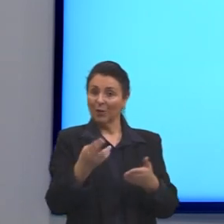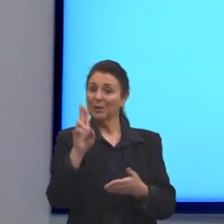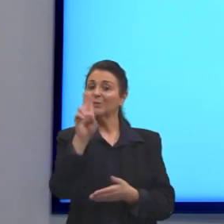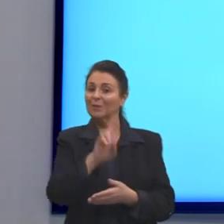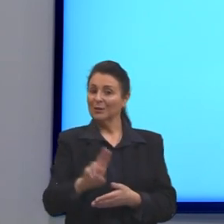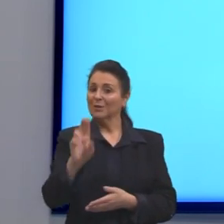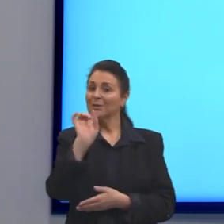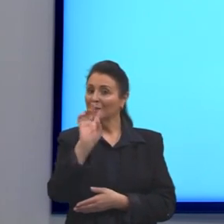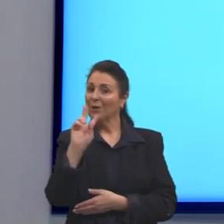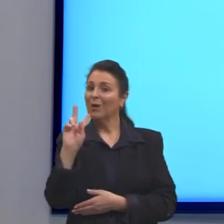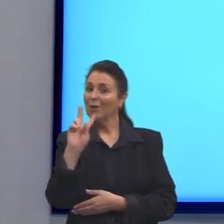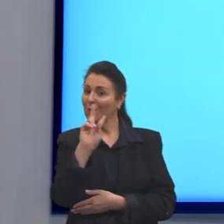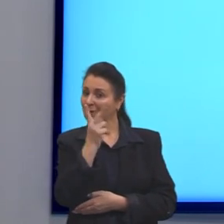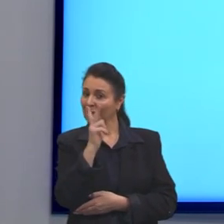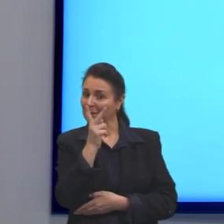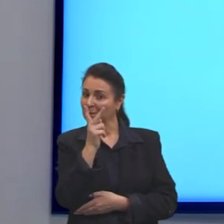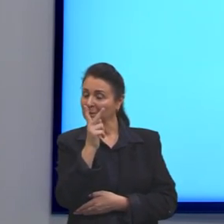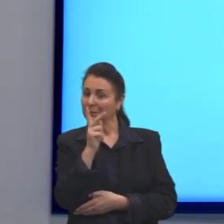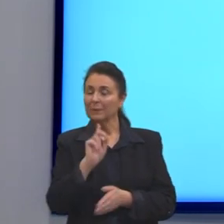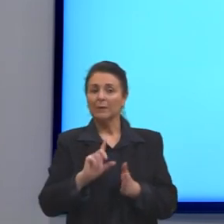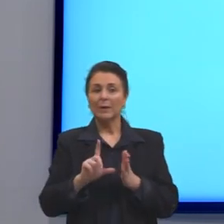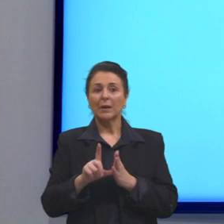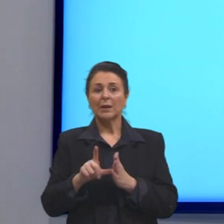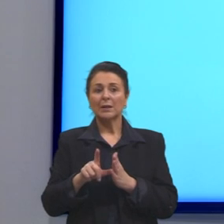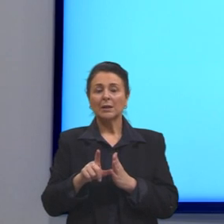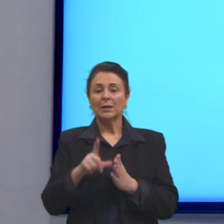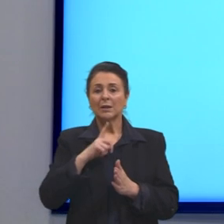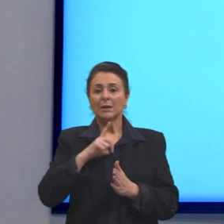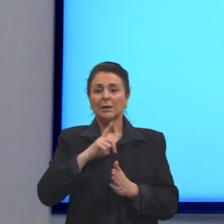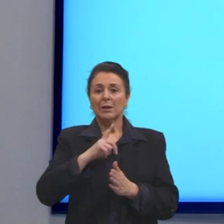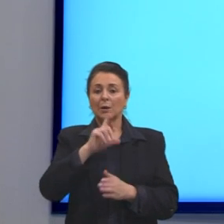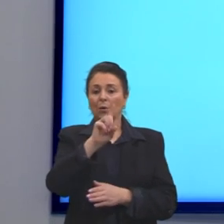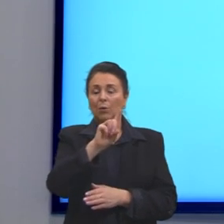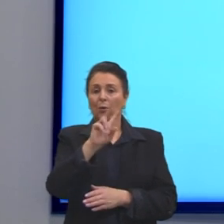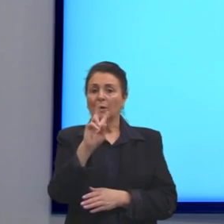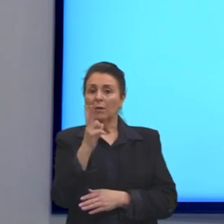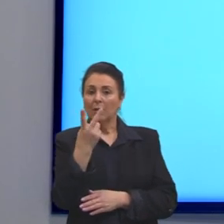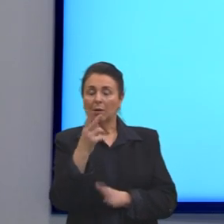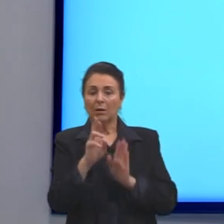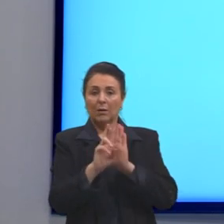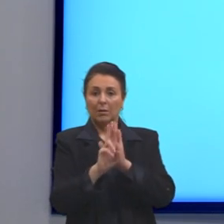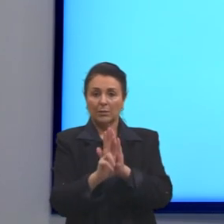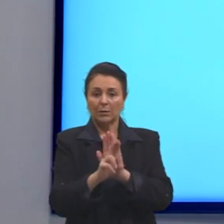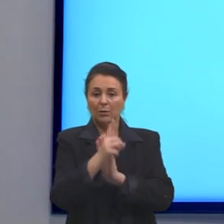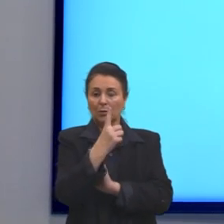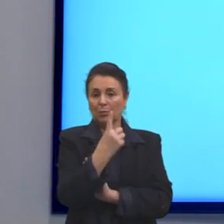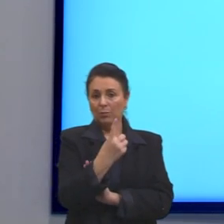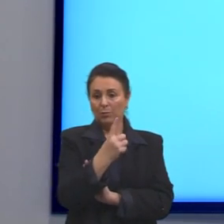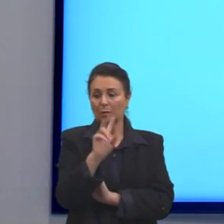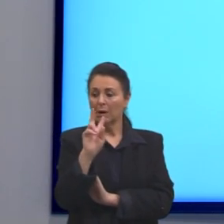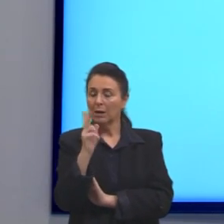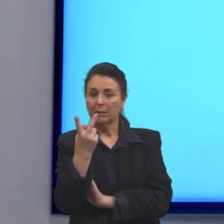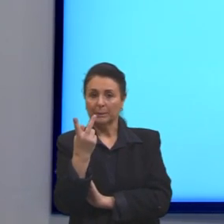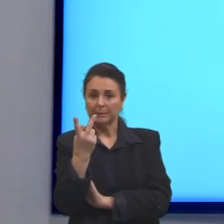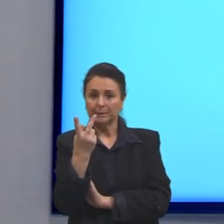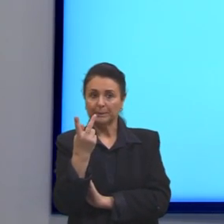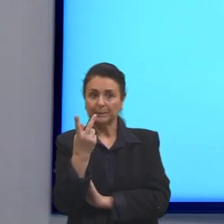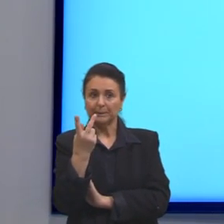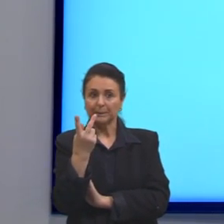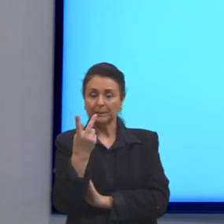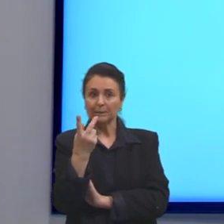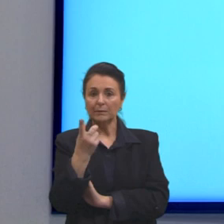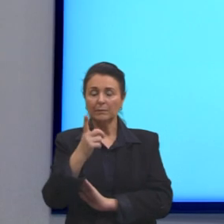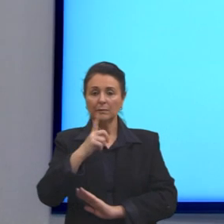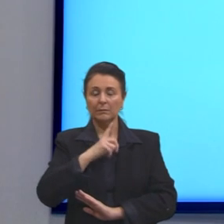variável homens. Aqui onde nós tínhamos H, pode ser representado por 1H. E aí, como